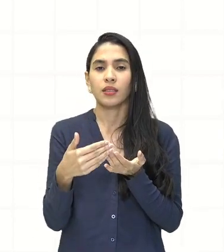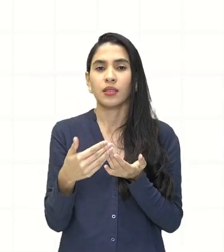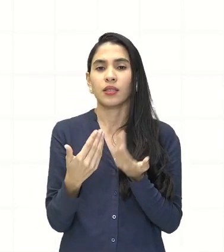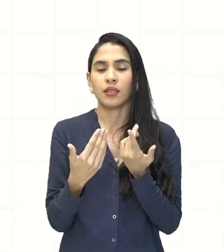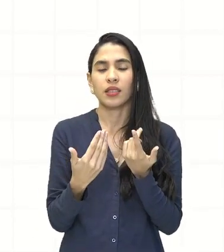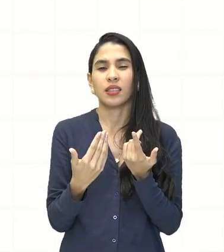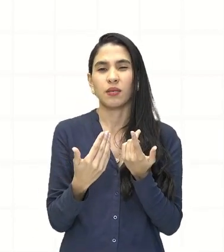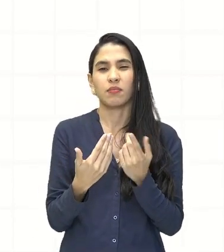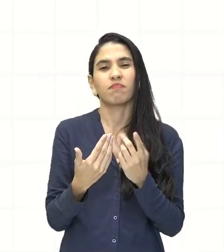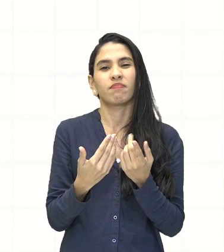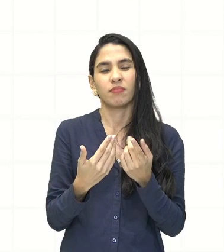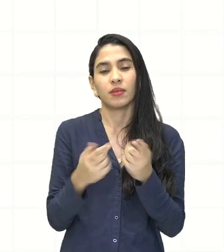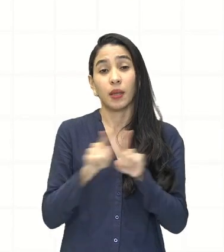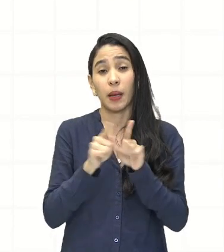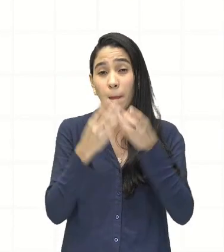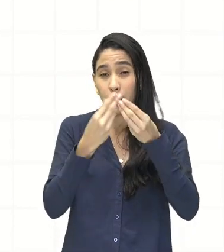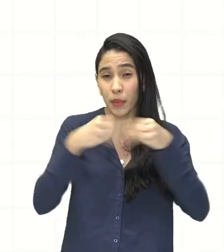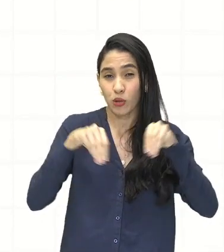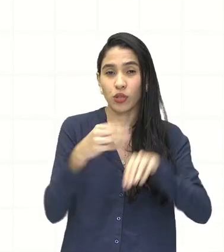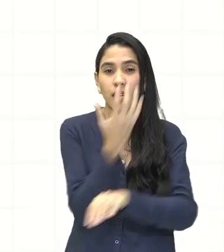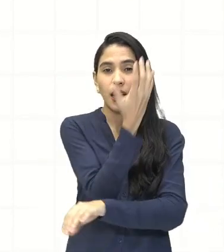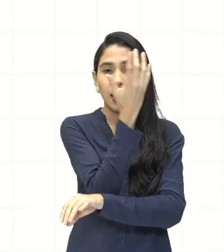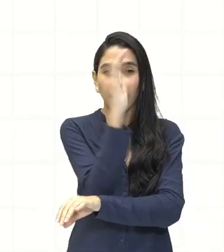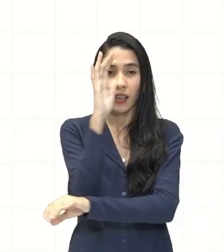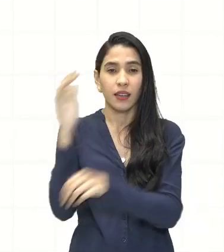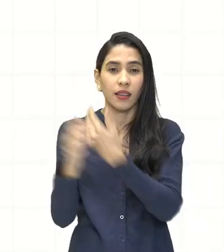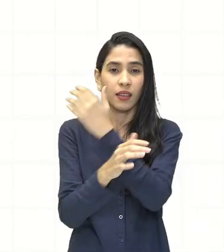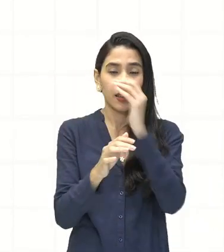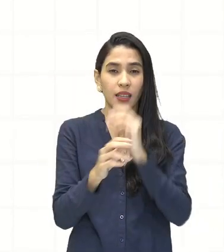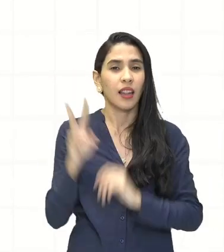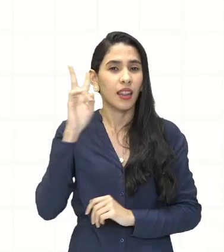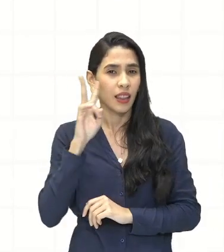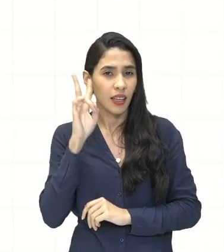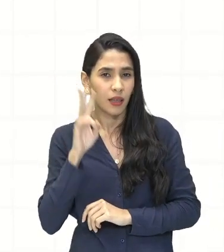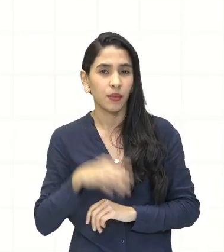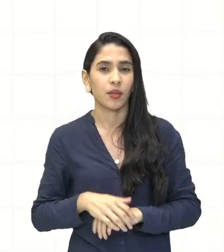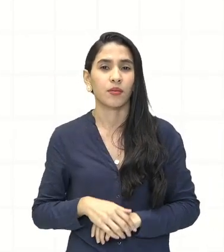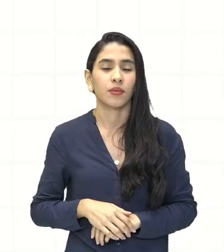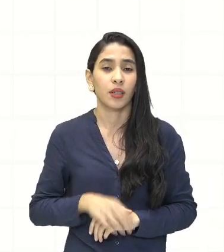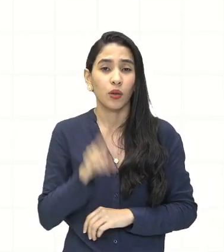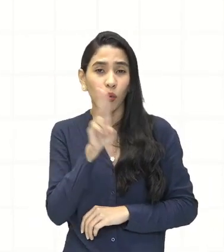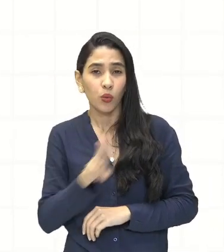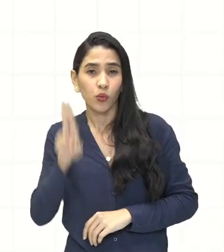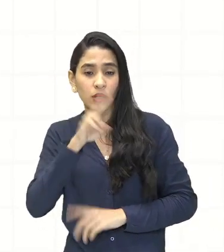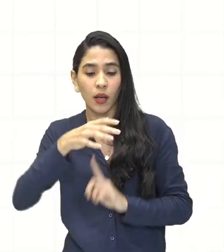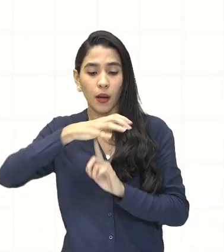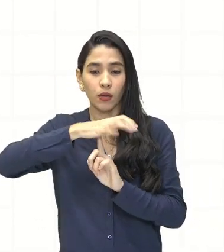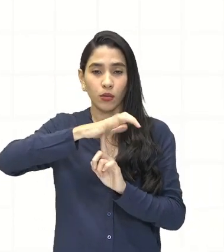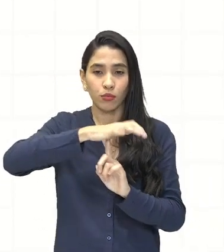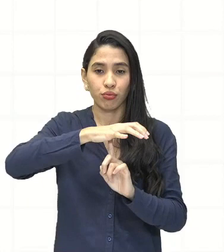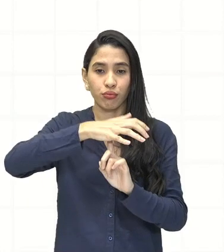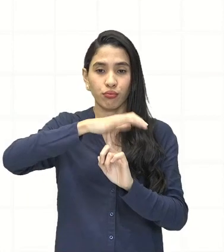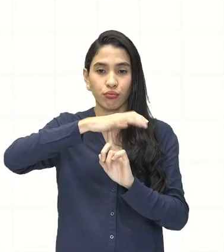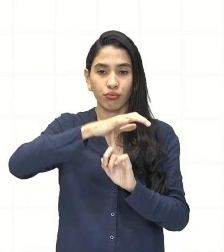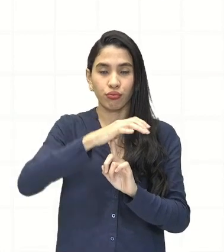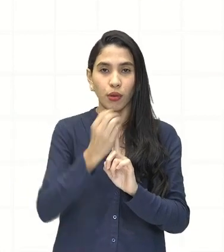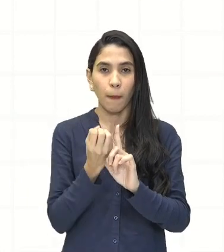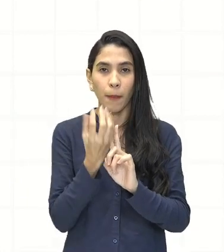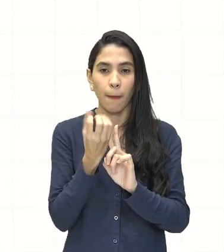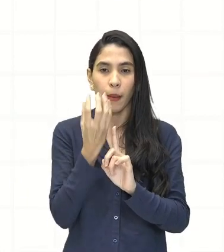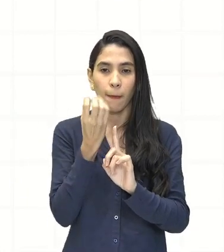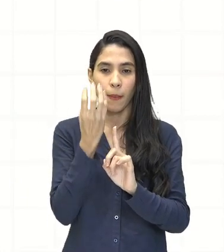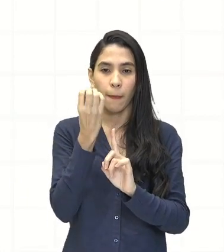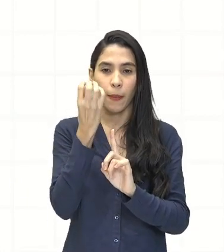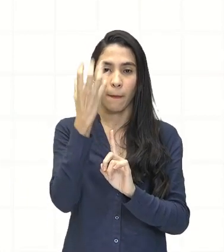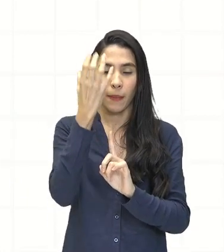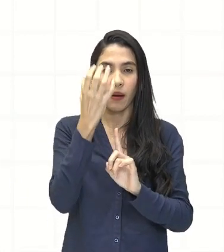meio ambiente. Lembram que eu falei há pouco para vocês que eles utilizavam ali a máquina a vapor. E essa máquina a